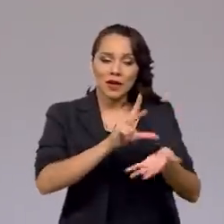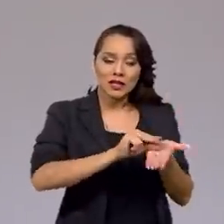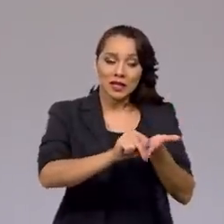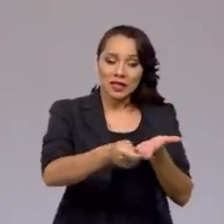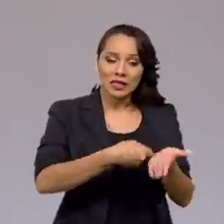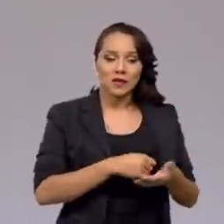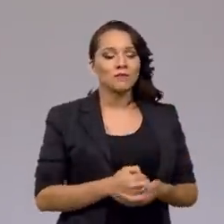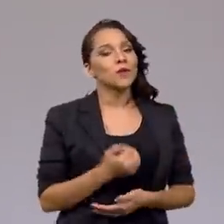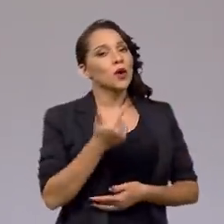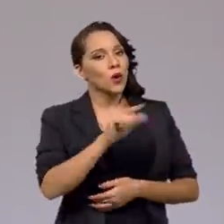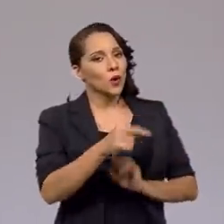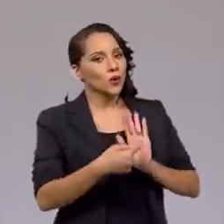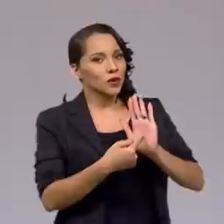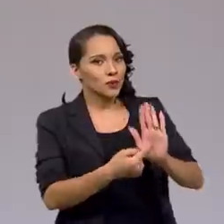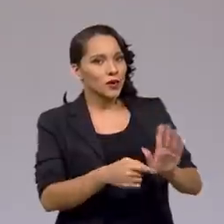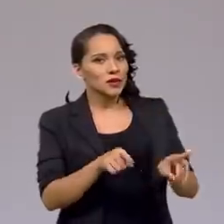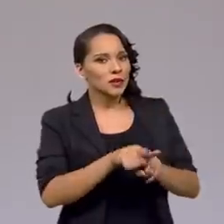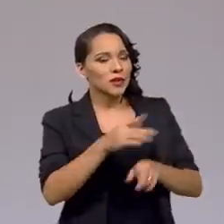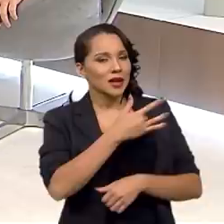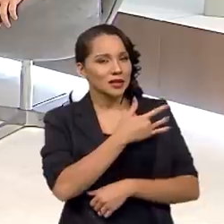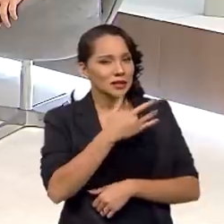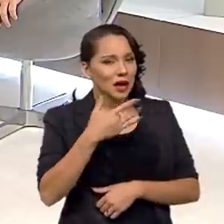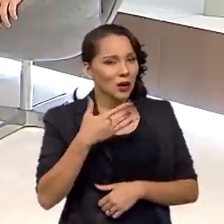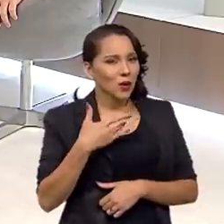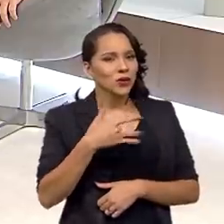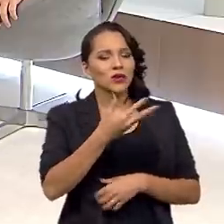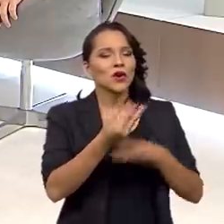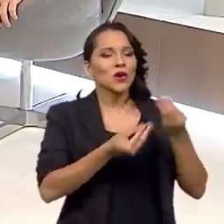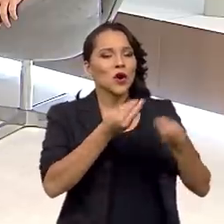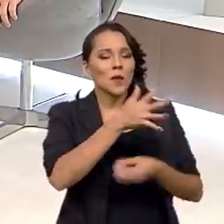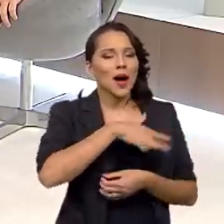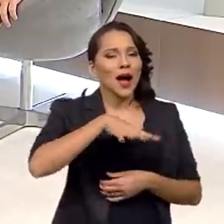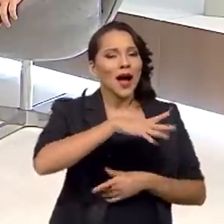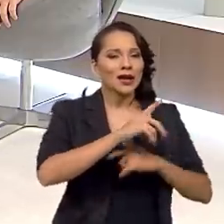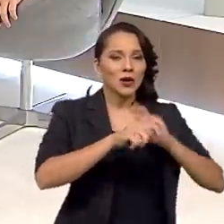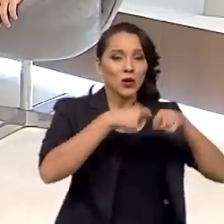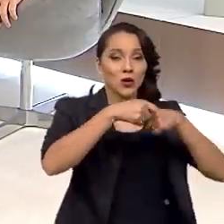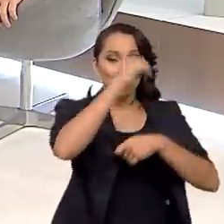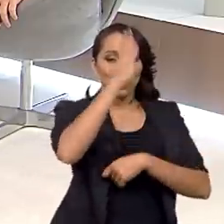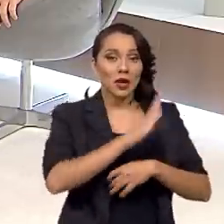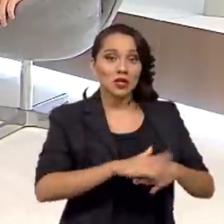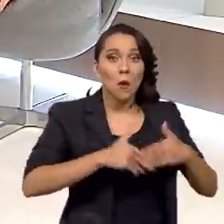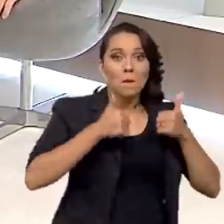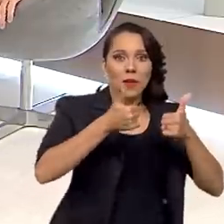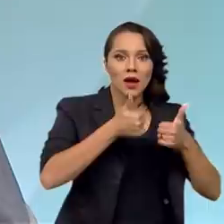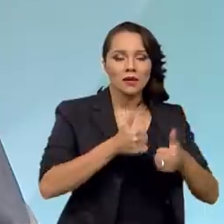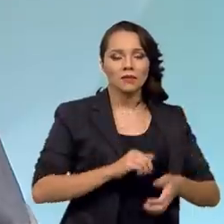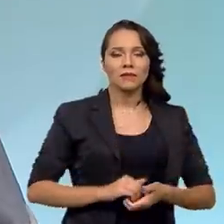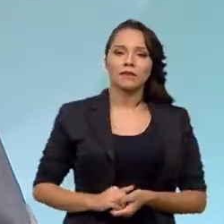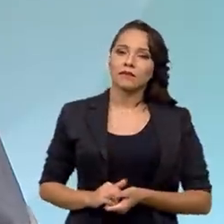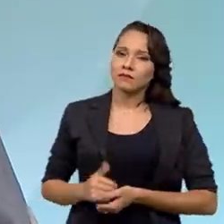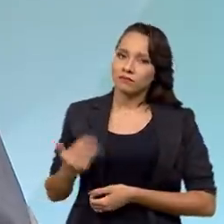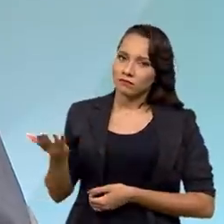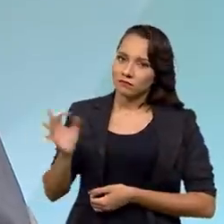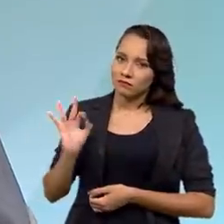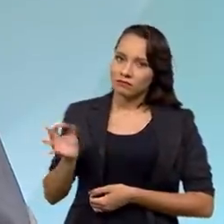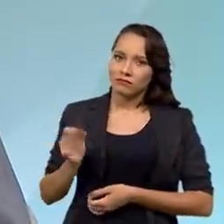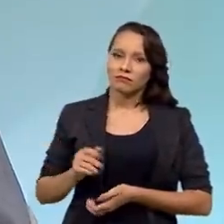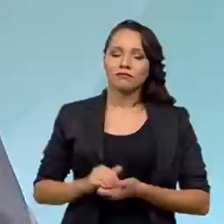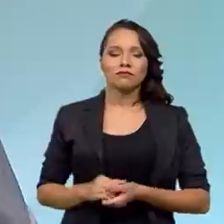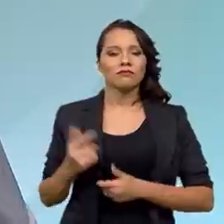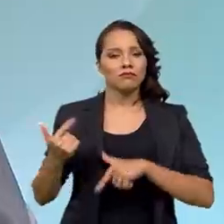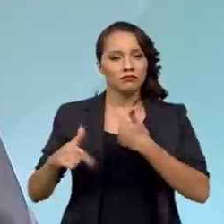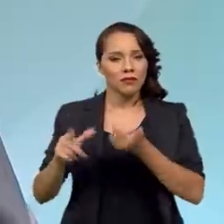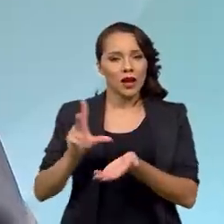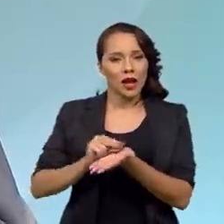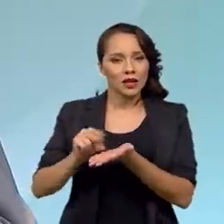Outro fator que mostra a saúde financeira e econômica do país? Perfeito. Não só o emprego com